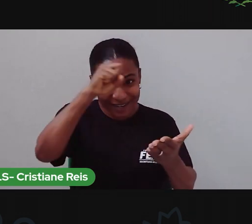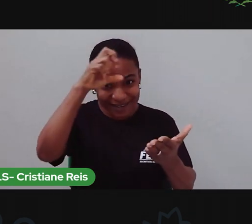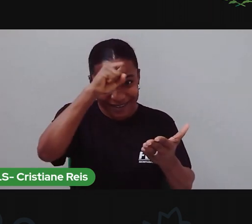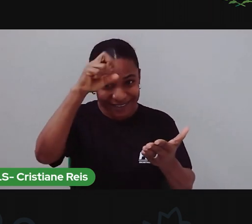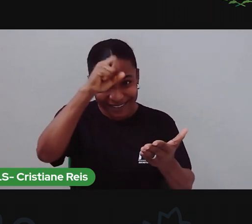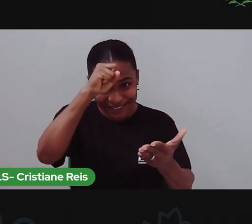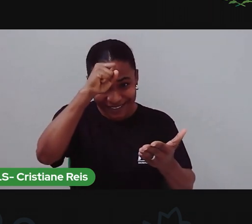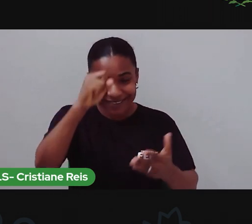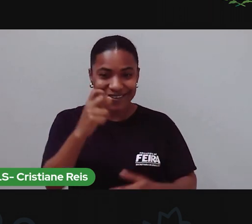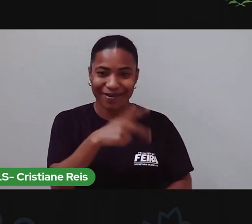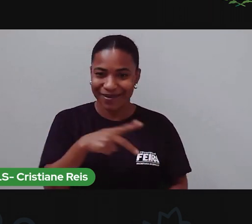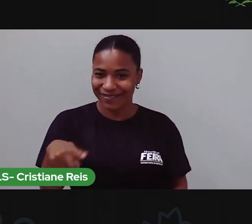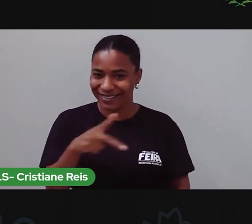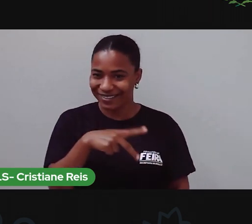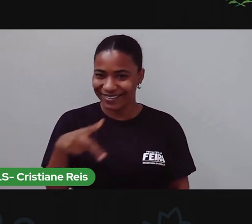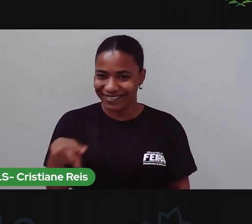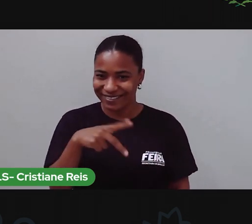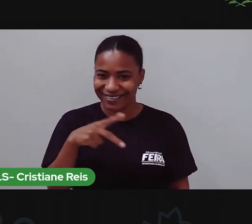comigo para a Marcela.